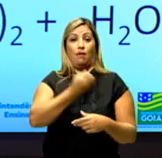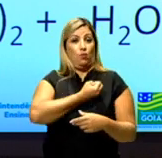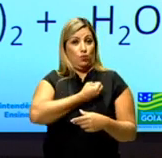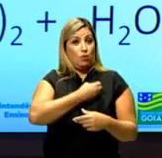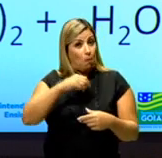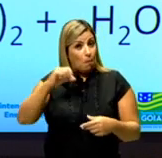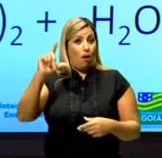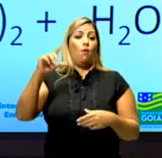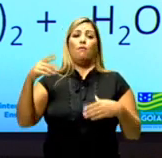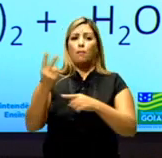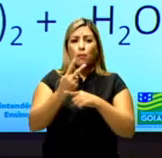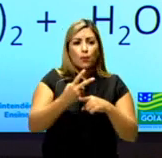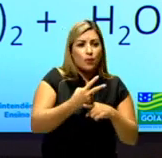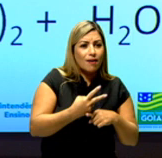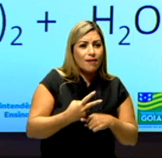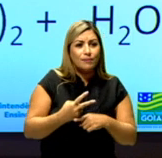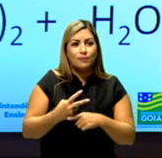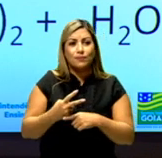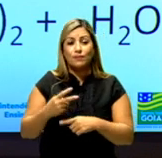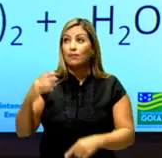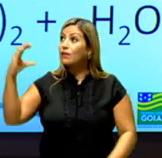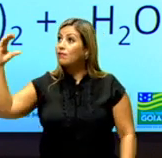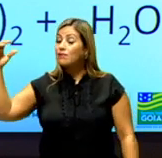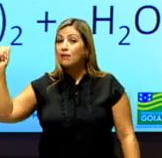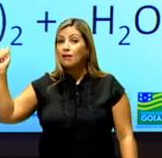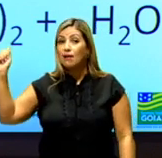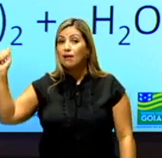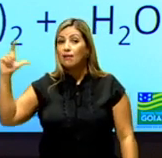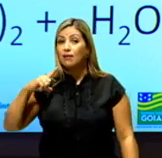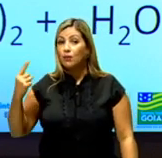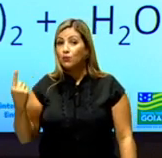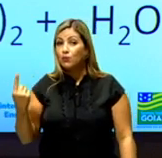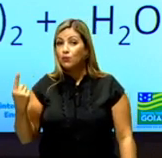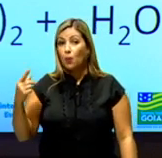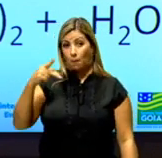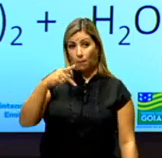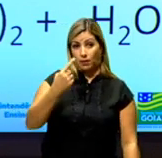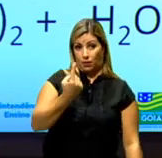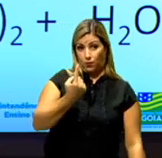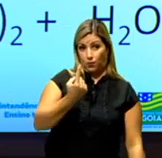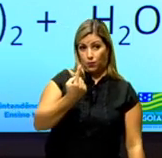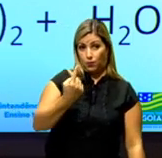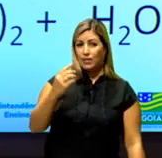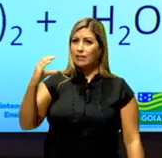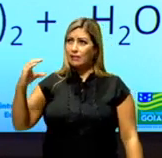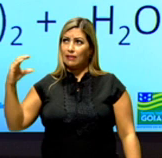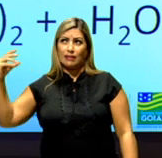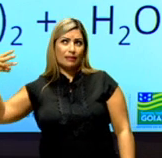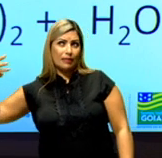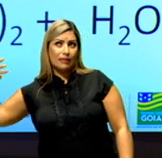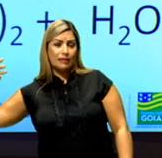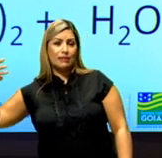Então, vamos procurar. Aqui o CA tem um. O P tem um. O CA aqui tem três.